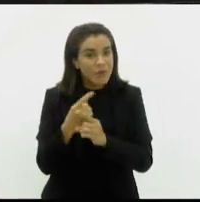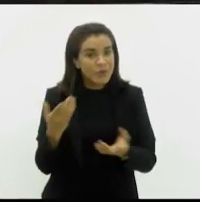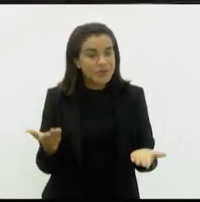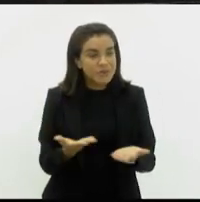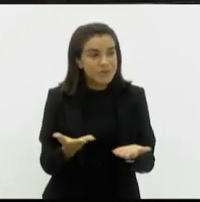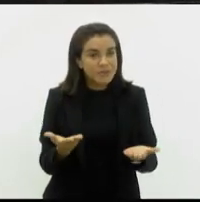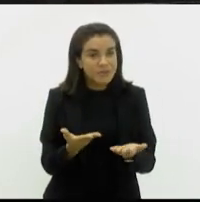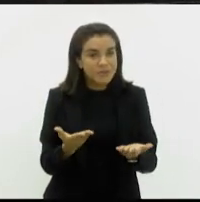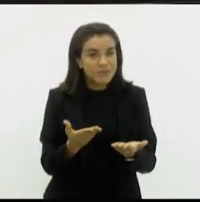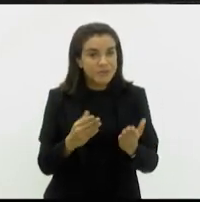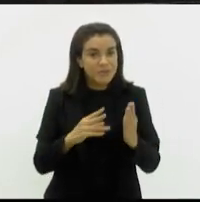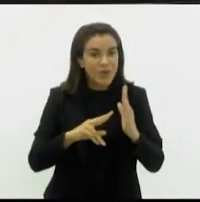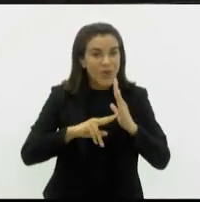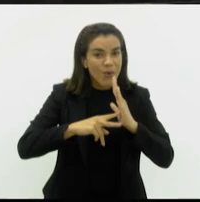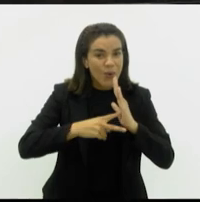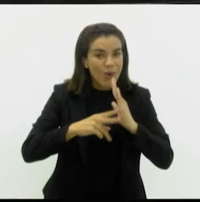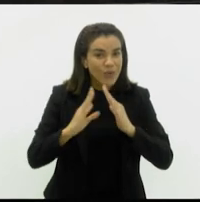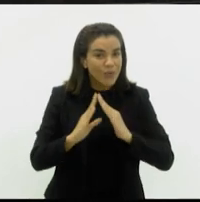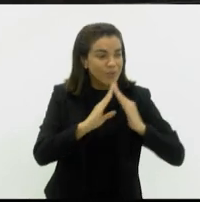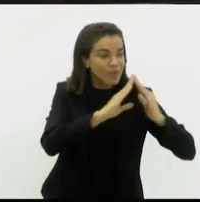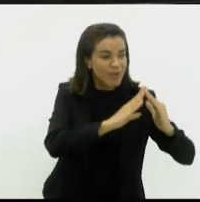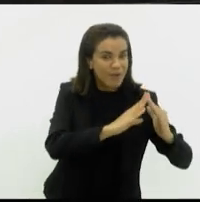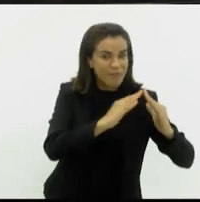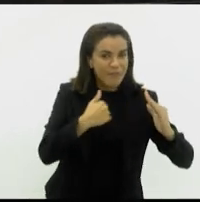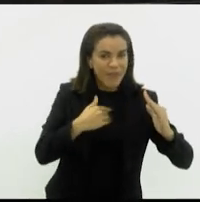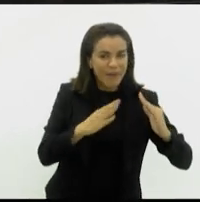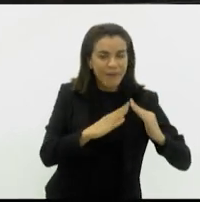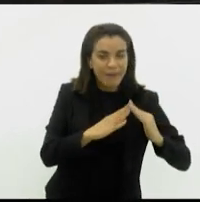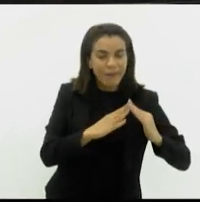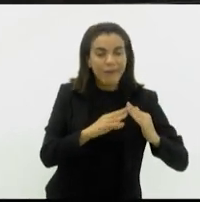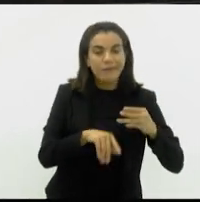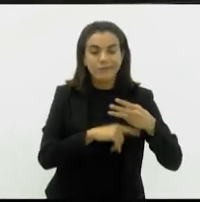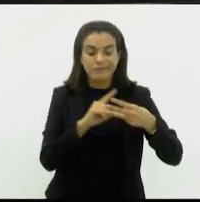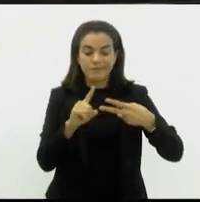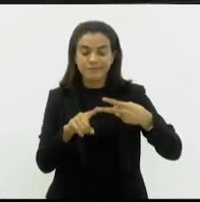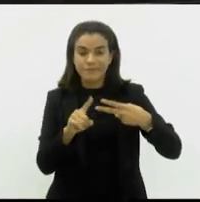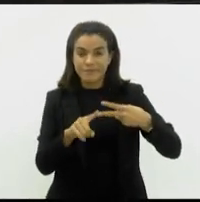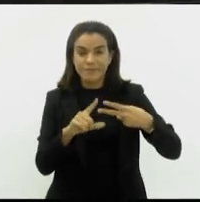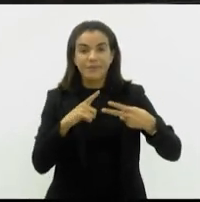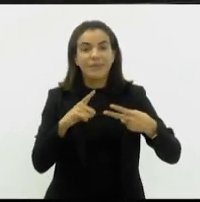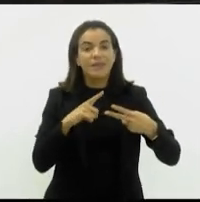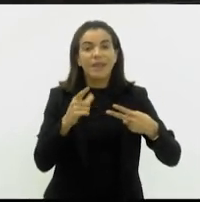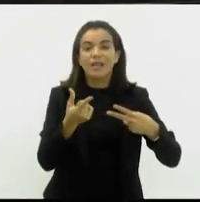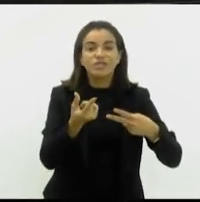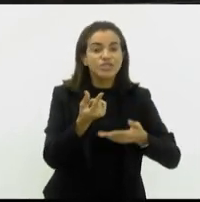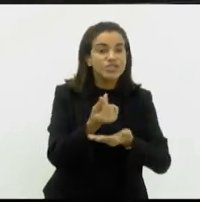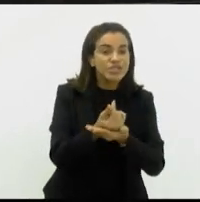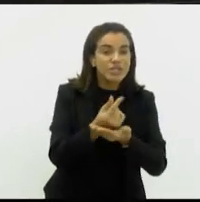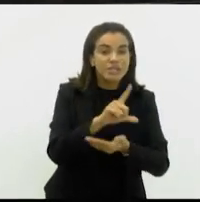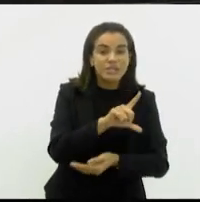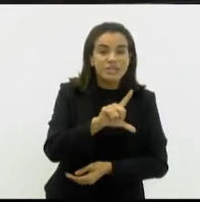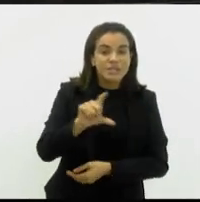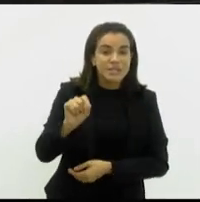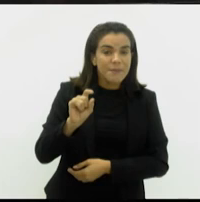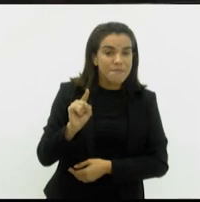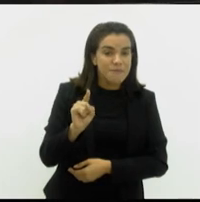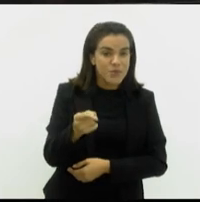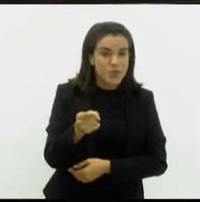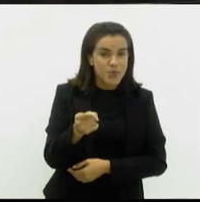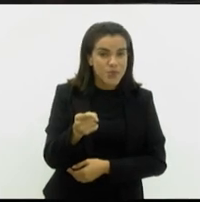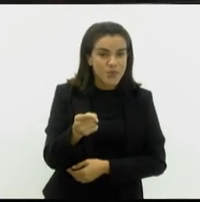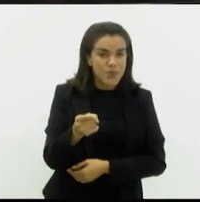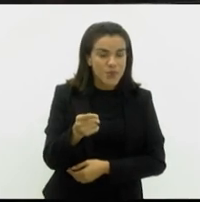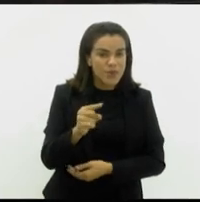o condomínio do meu lado. Segundo, a empresa possui um capital social de R$ mil, ou seja,